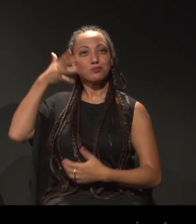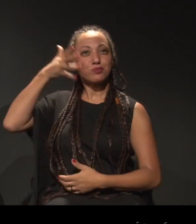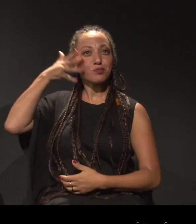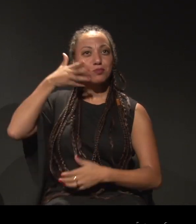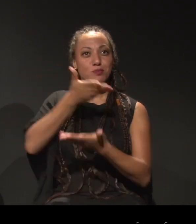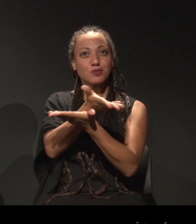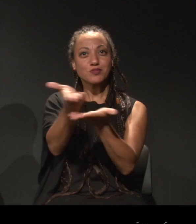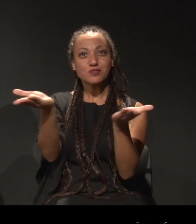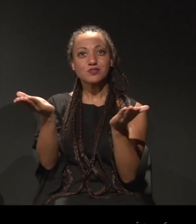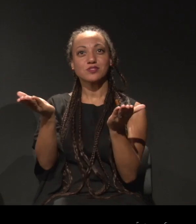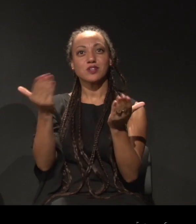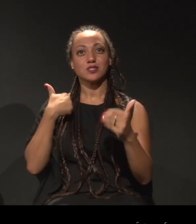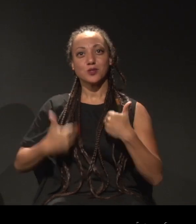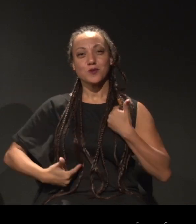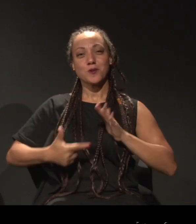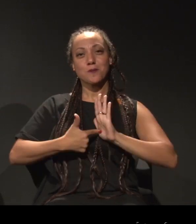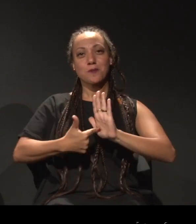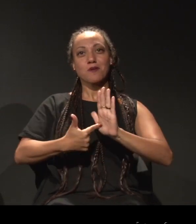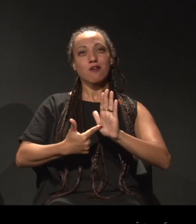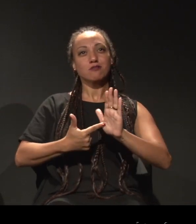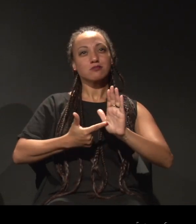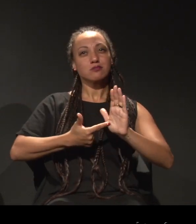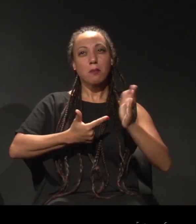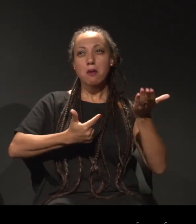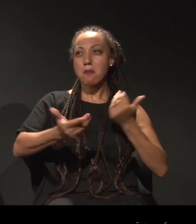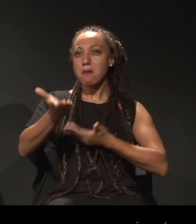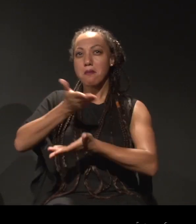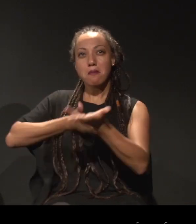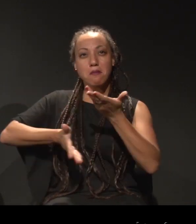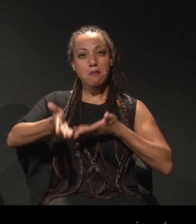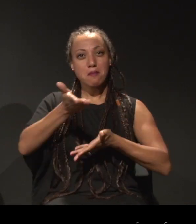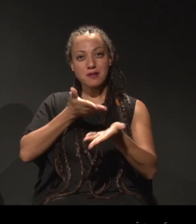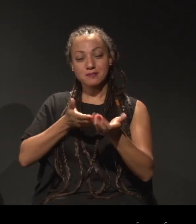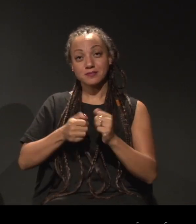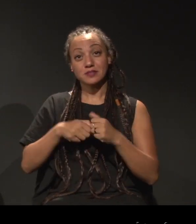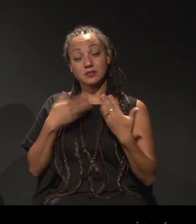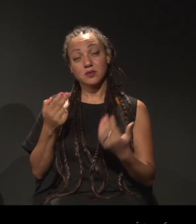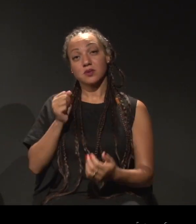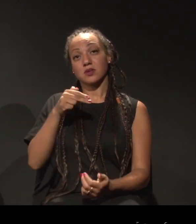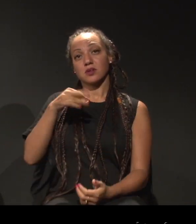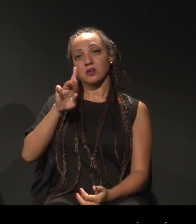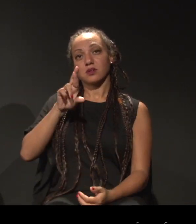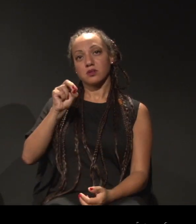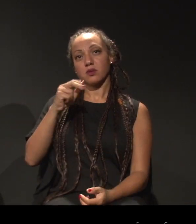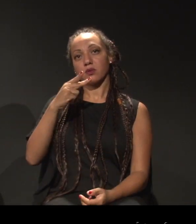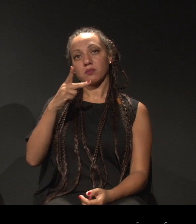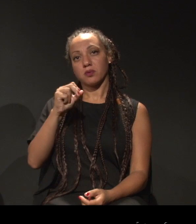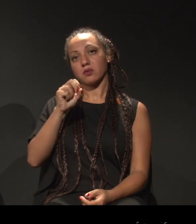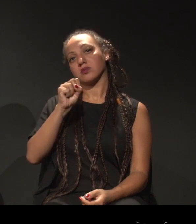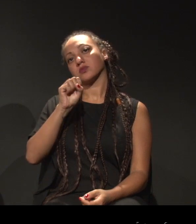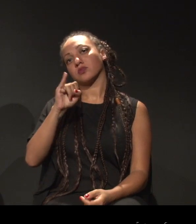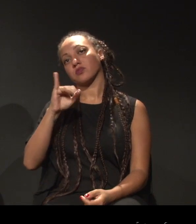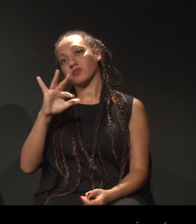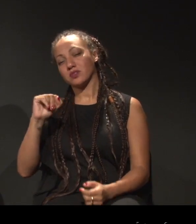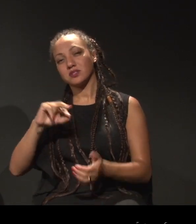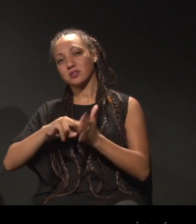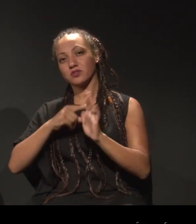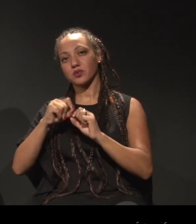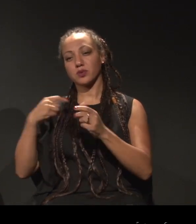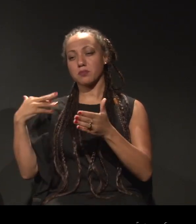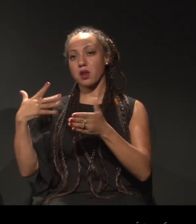e dialoga pelo corpo. Então, antroposofia, antroposofia, veio, é uma ruptura,